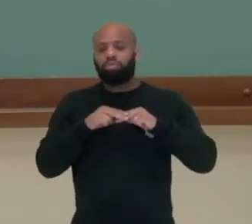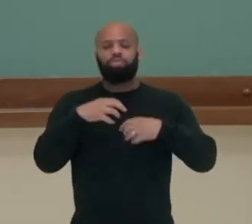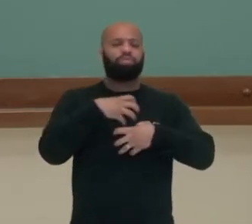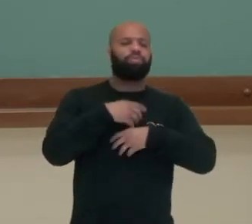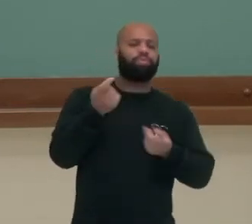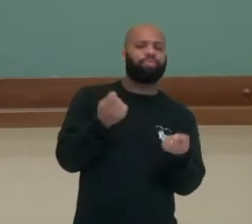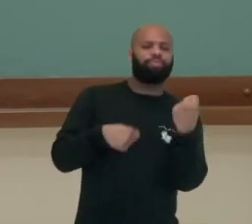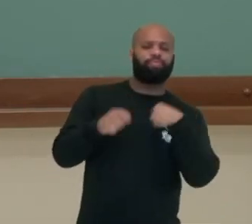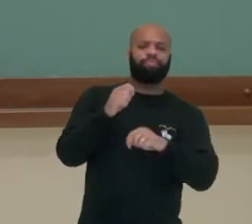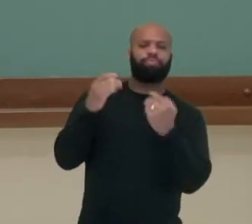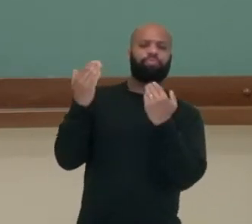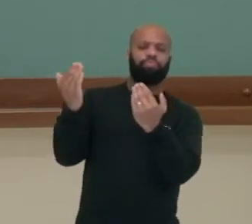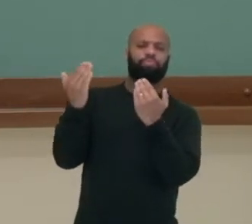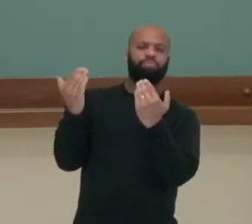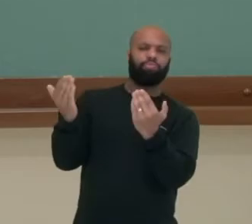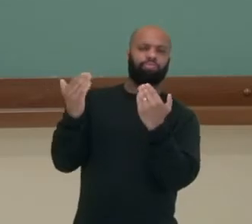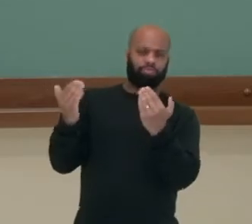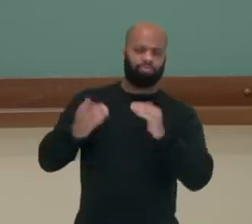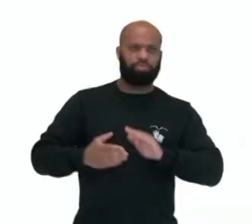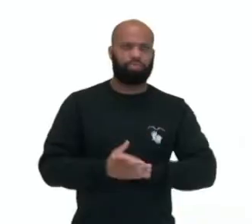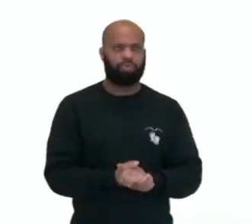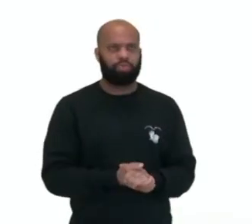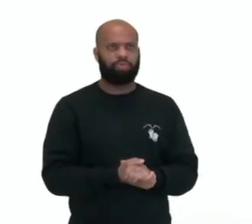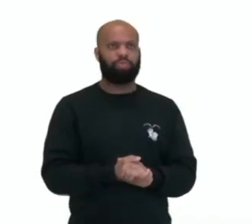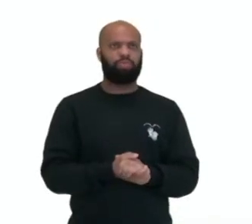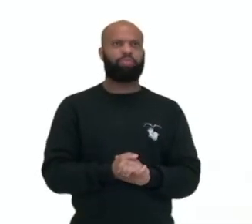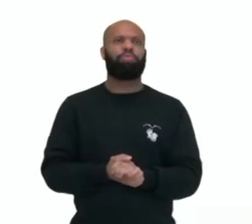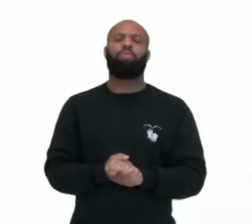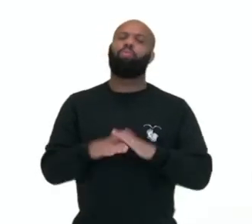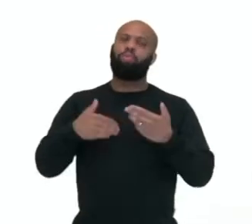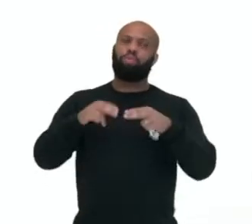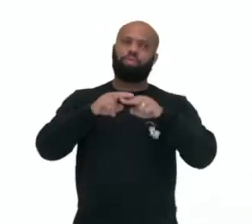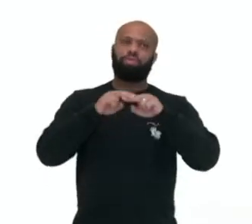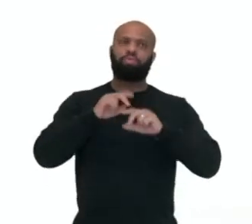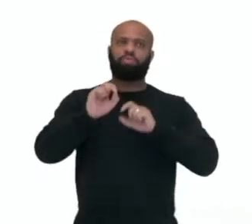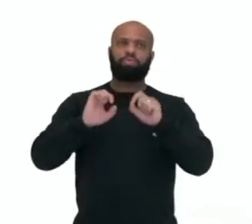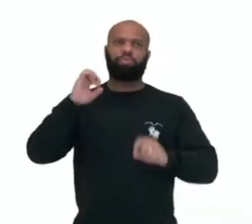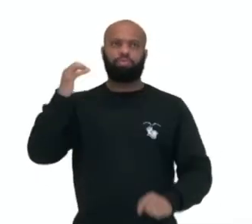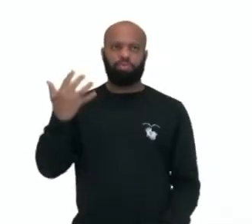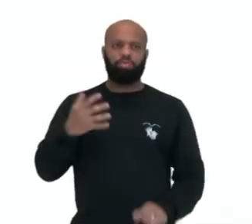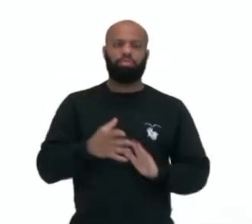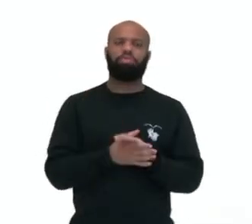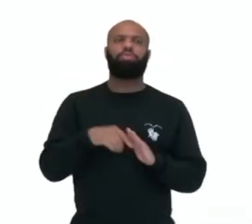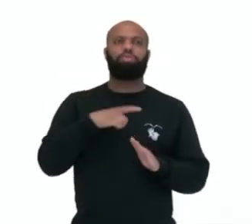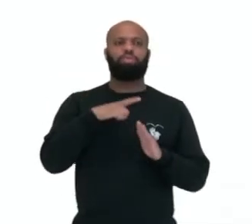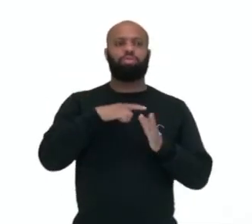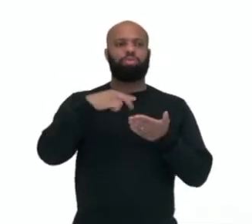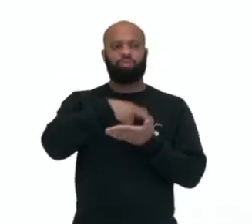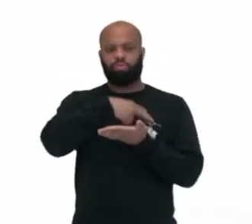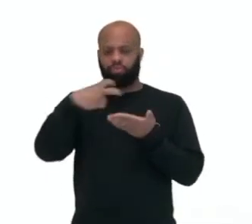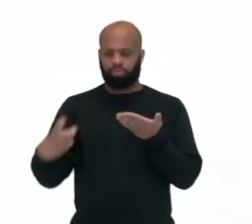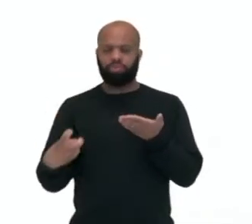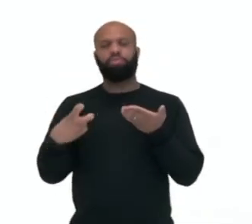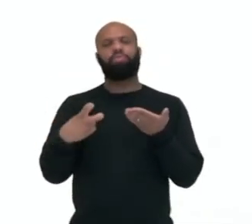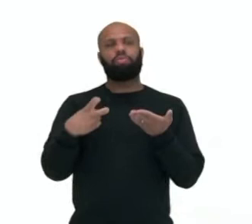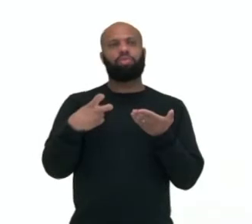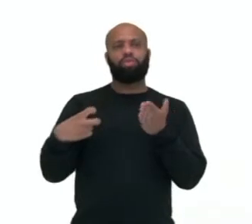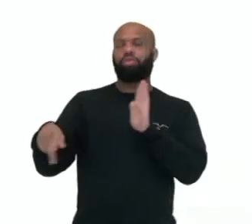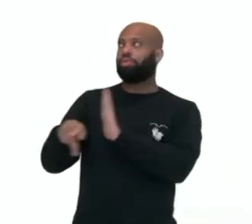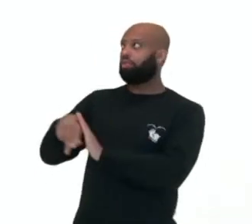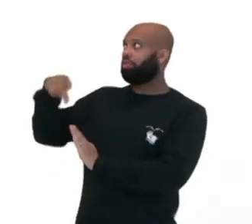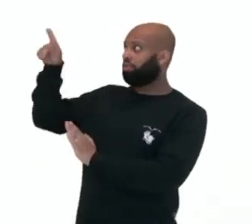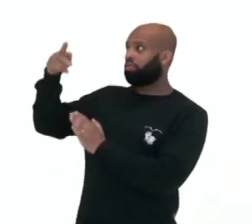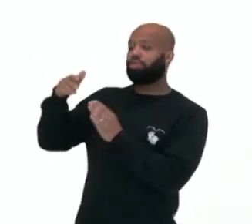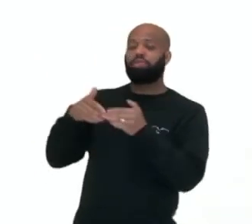econômicas muito questionáveis. E com isso, o processo de impeachment de Fernando